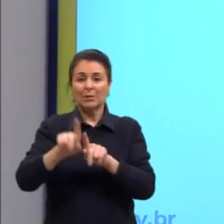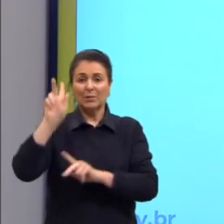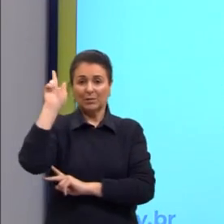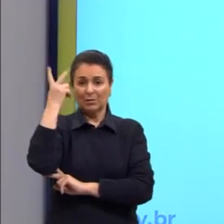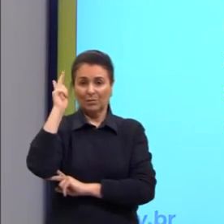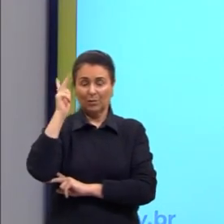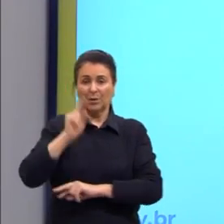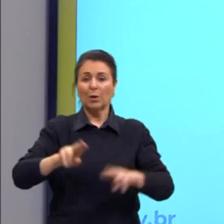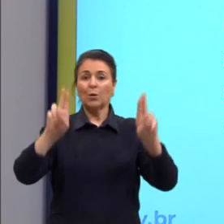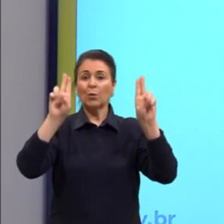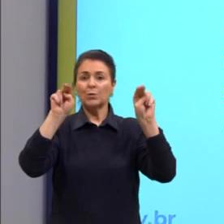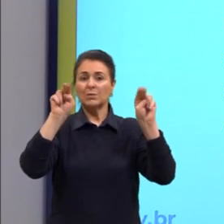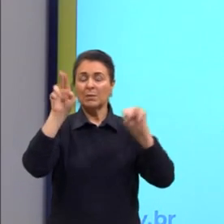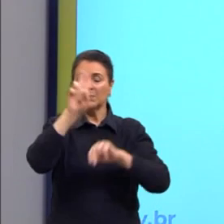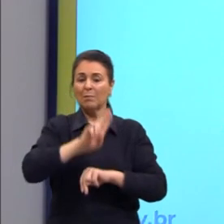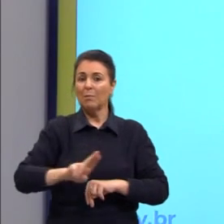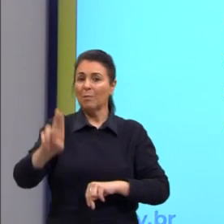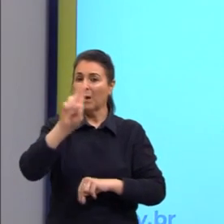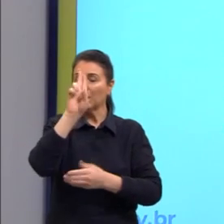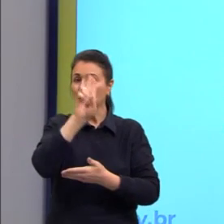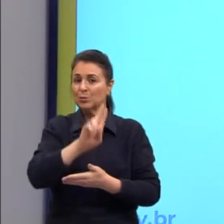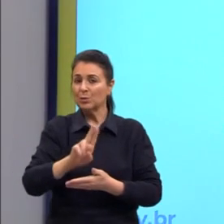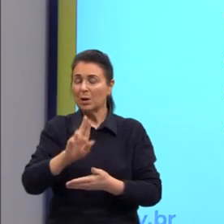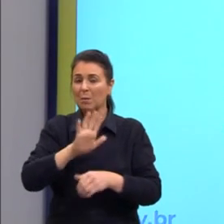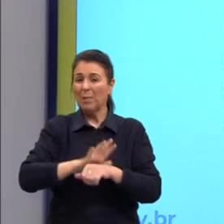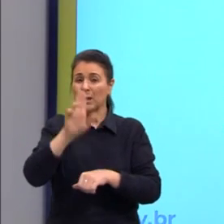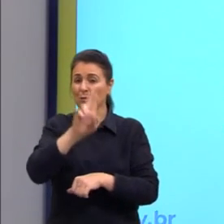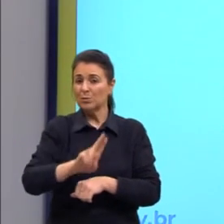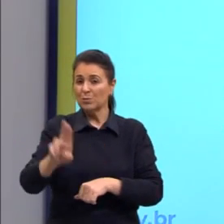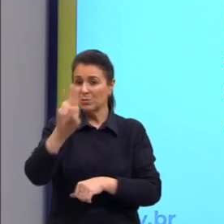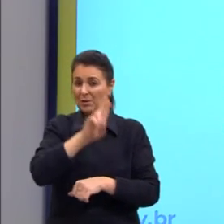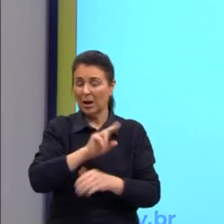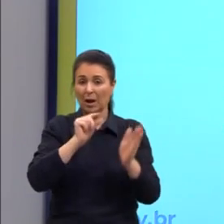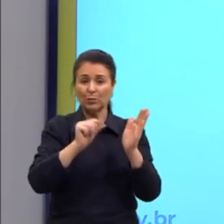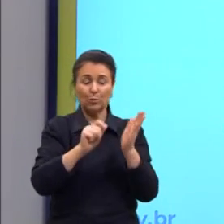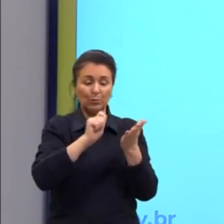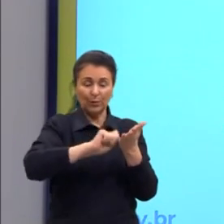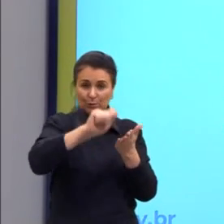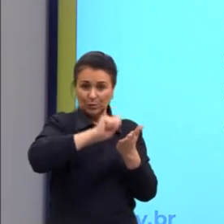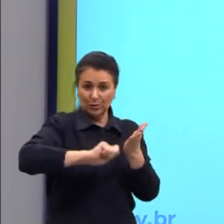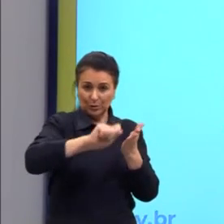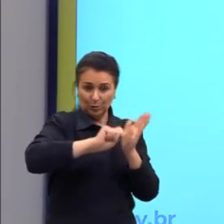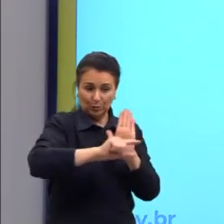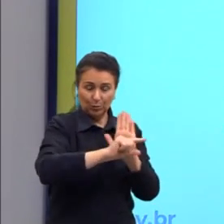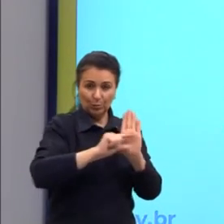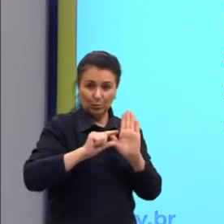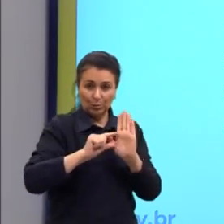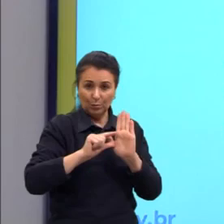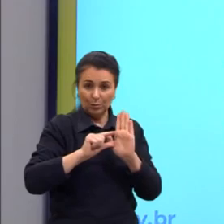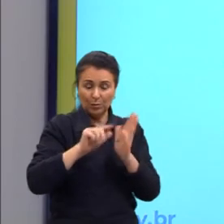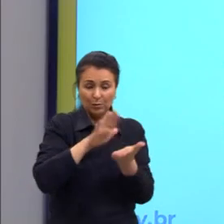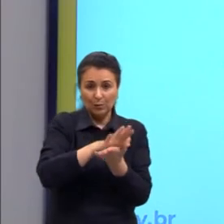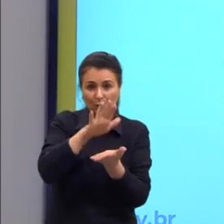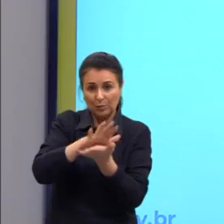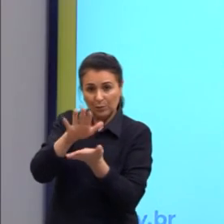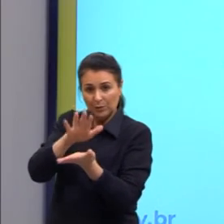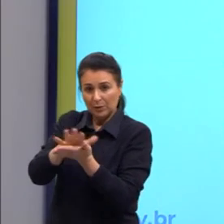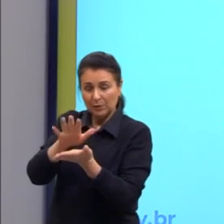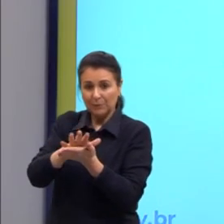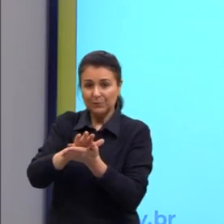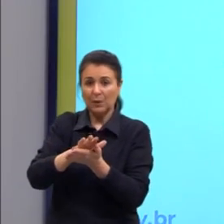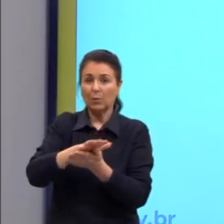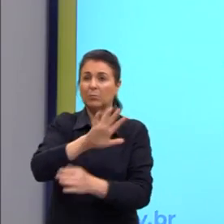temas mais explorados pelos escritores que tiveram suas obras publicadas nesse momento são a